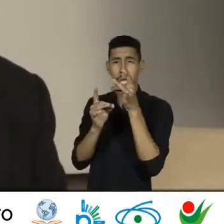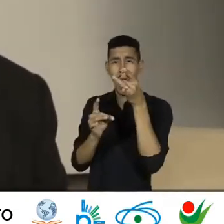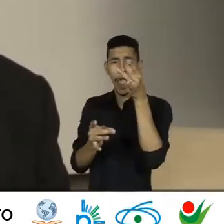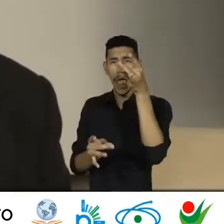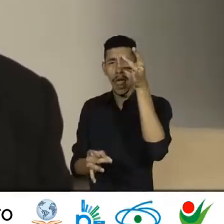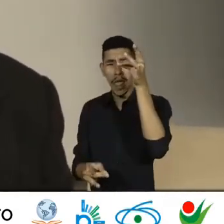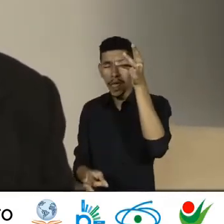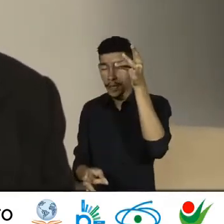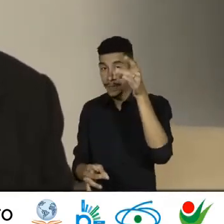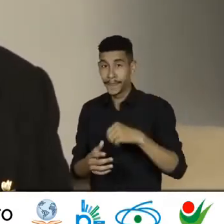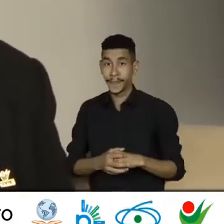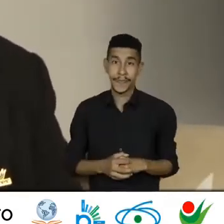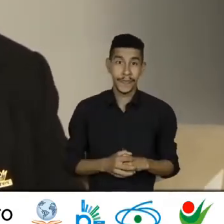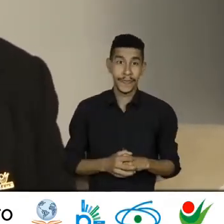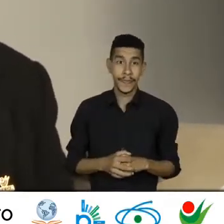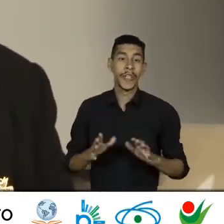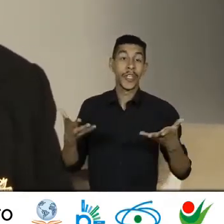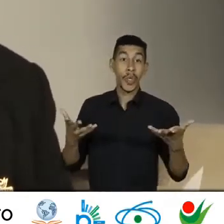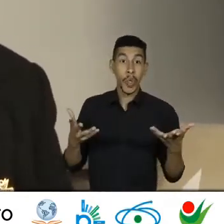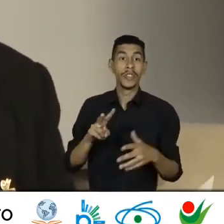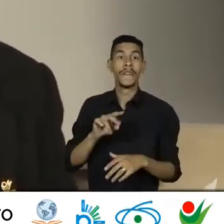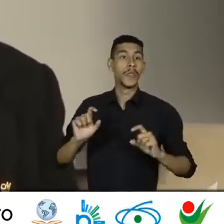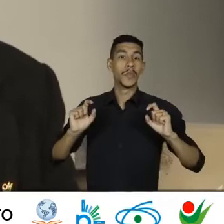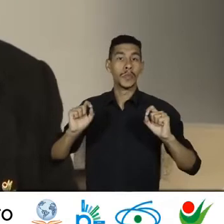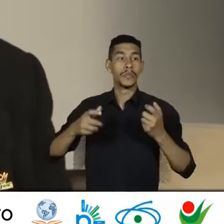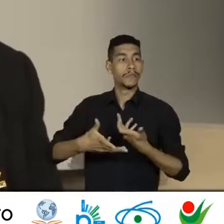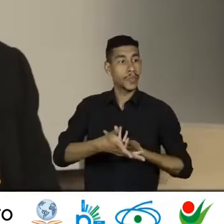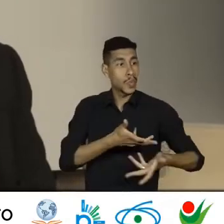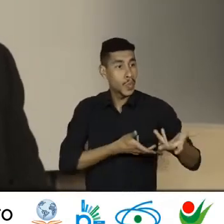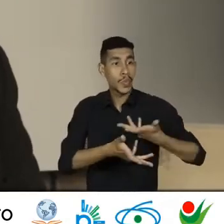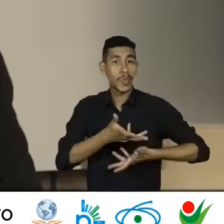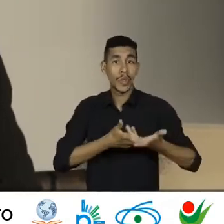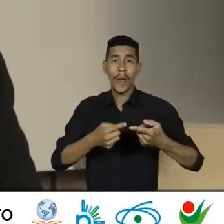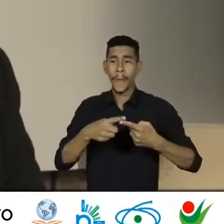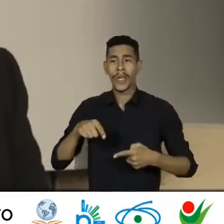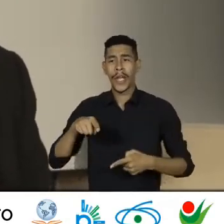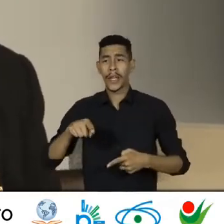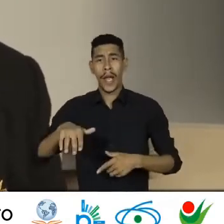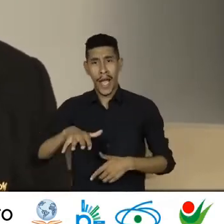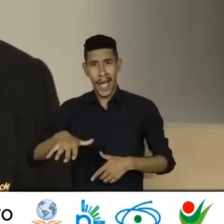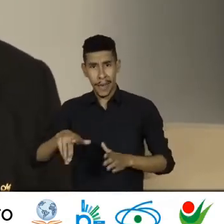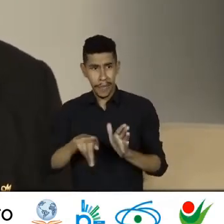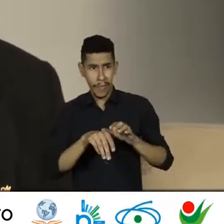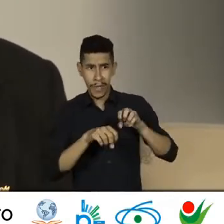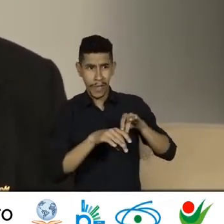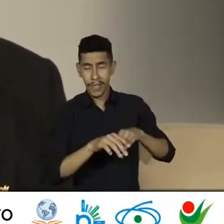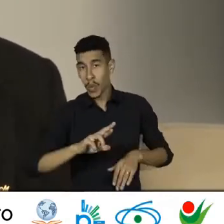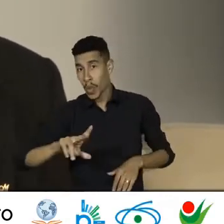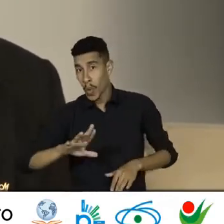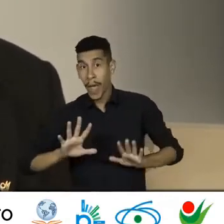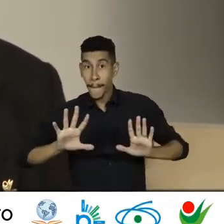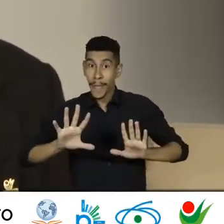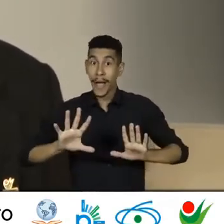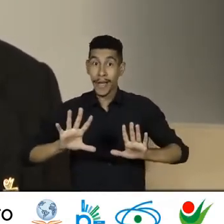Na área E que vem Dialogar De uma área Que não é da educação Mas que De um certo modo